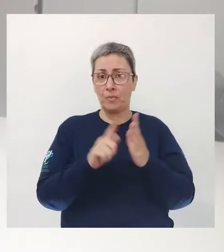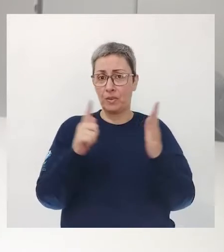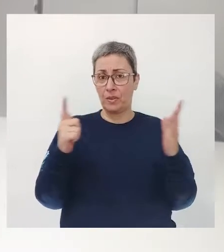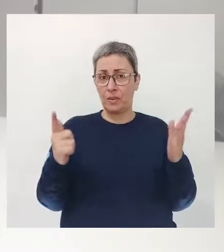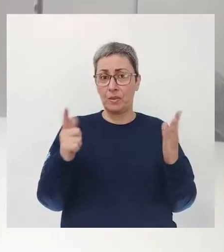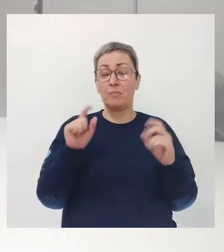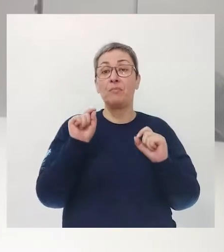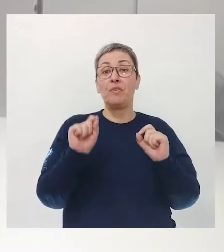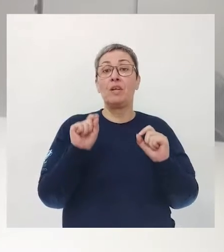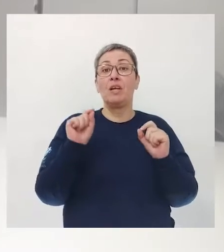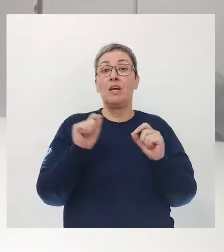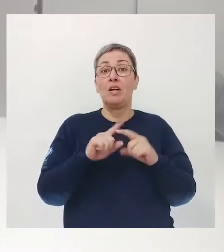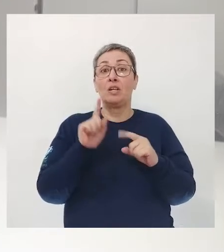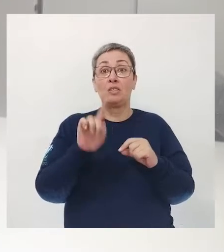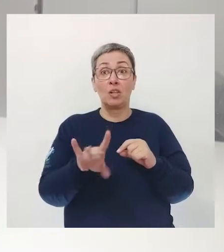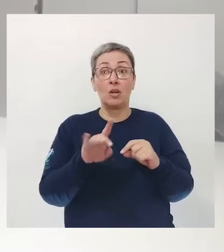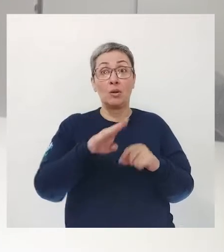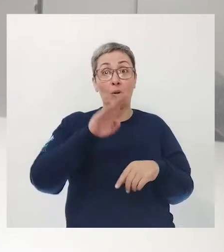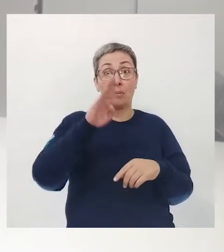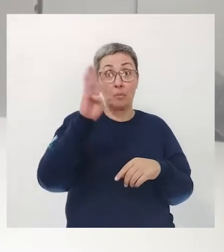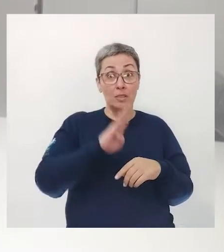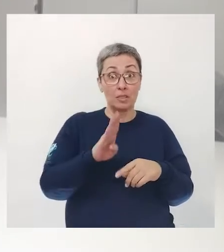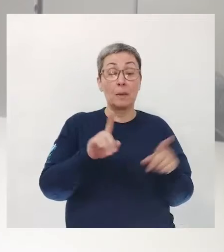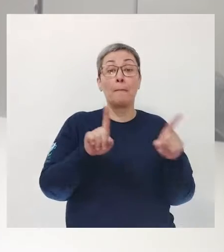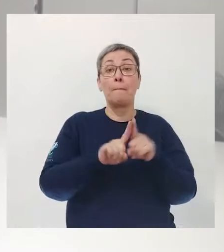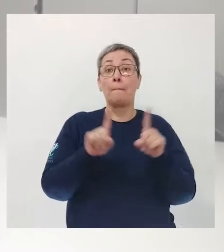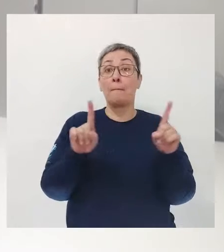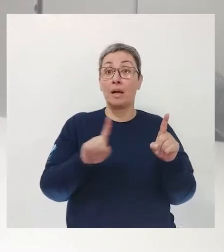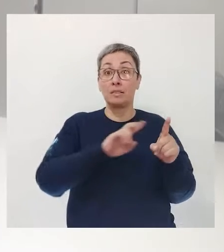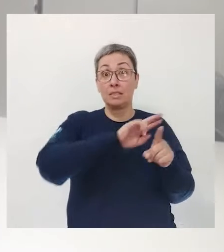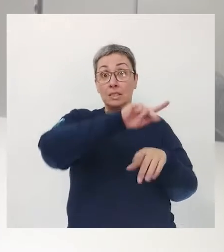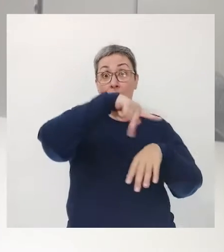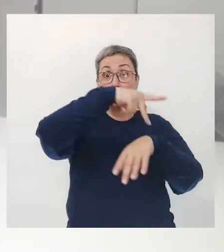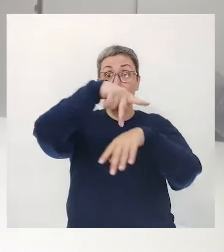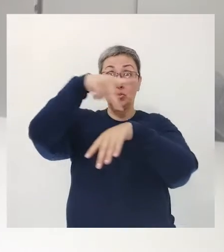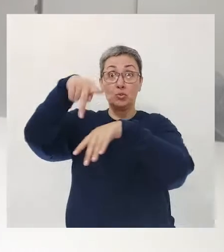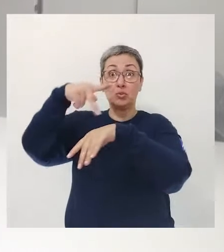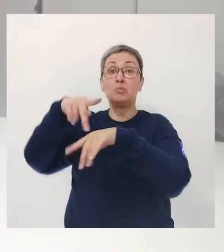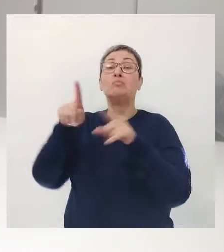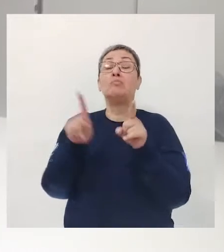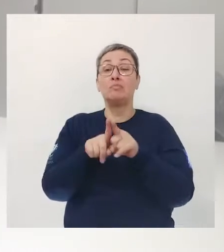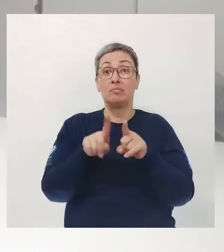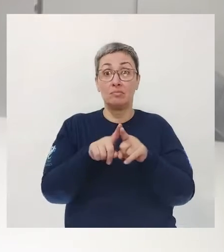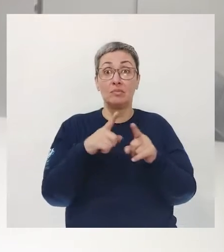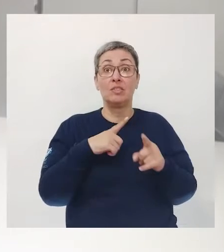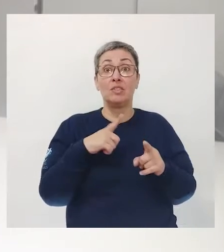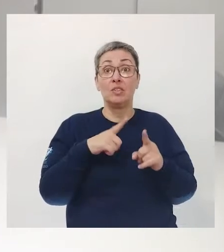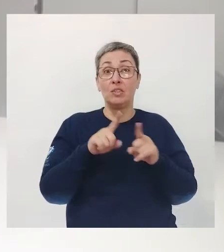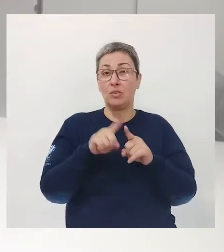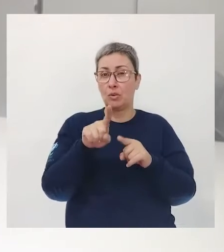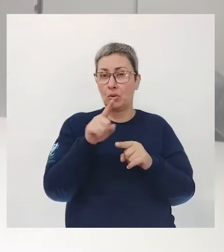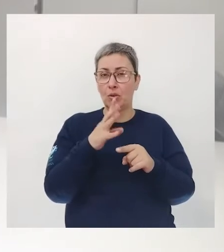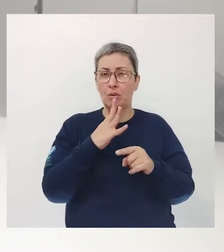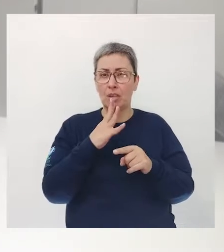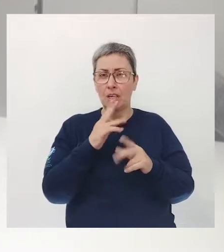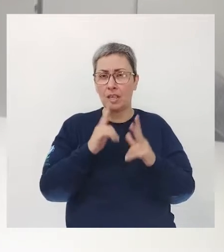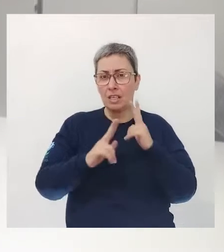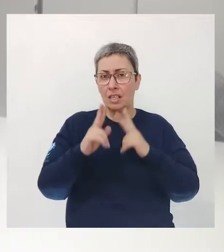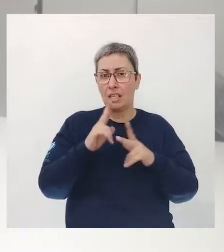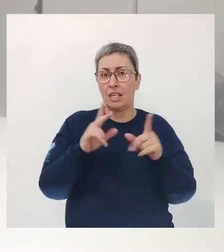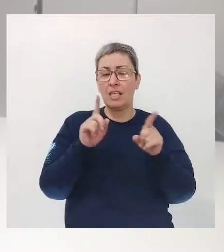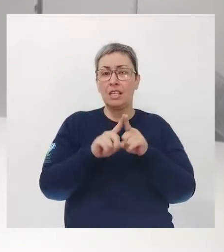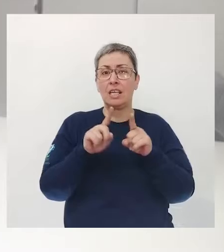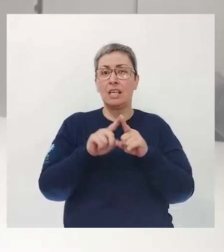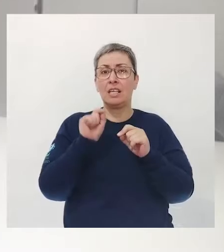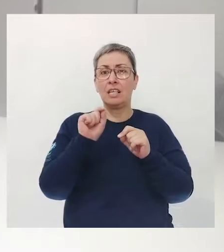os jornais. Não só no Brasil, mas em diversos jornais do mundo. Você já ouviu